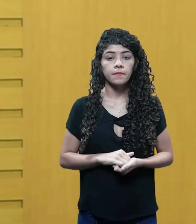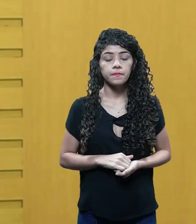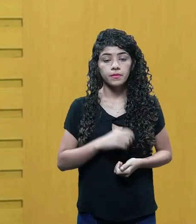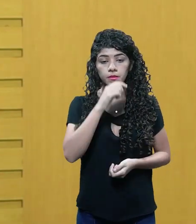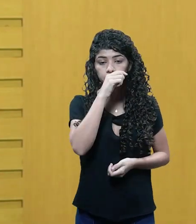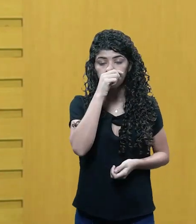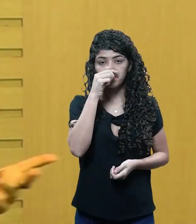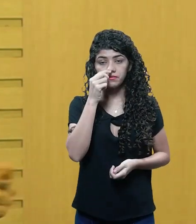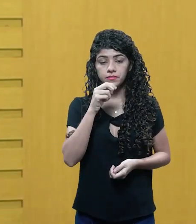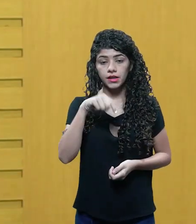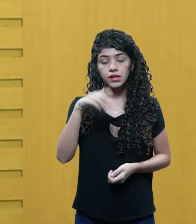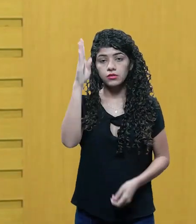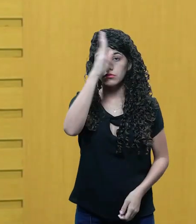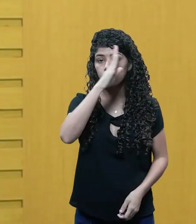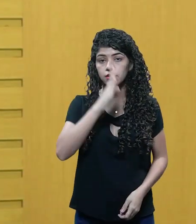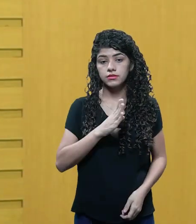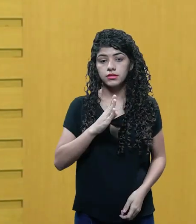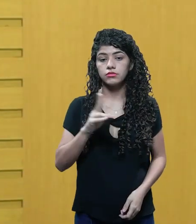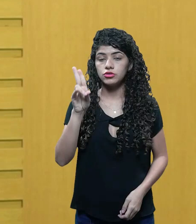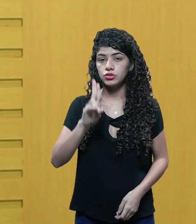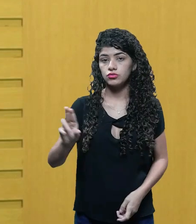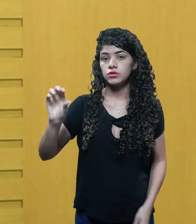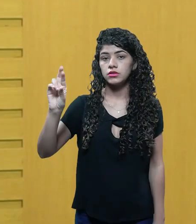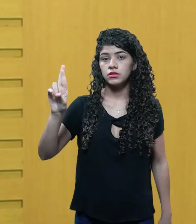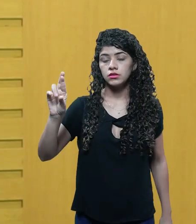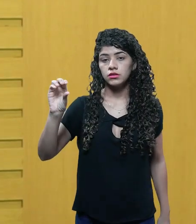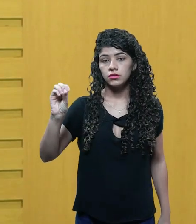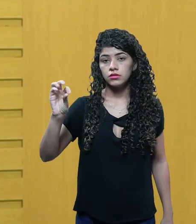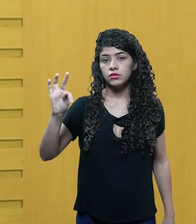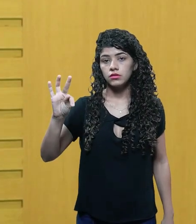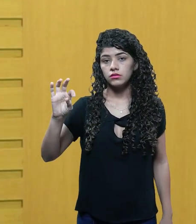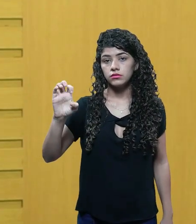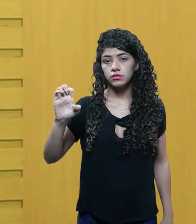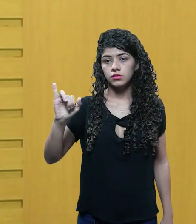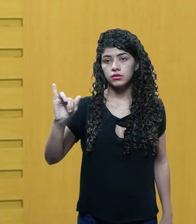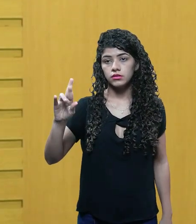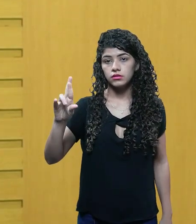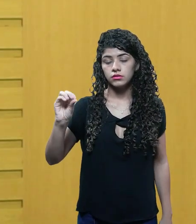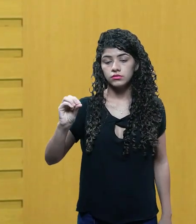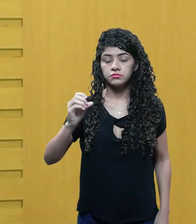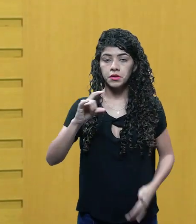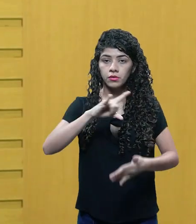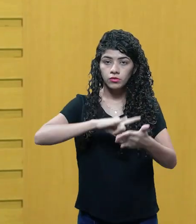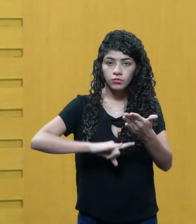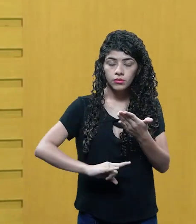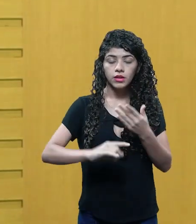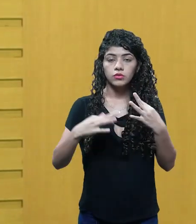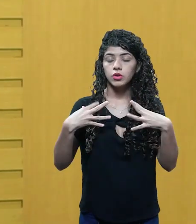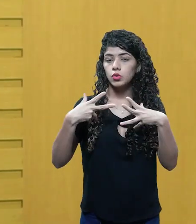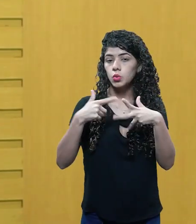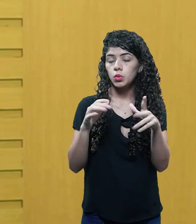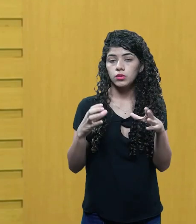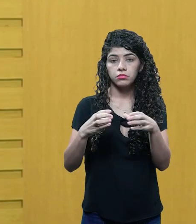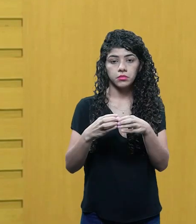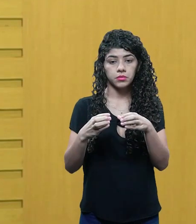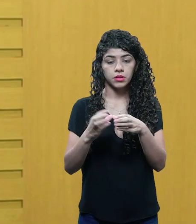screenplay, mas aqui no Brasil a gente utiliza mais roteiro mesmo, certo? Então, ele é um documento que vai servir